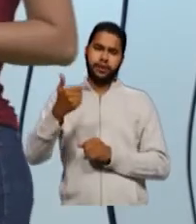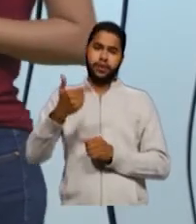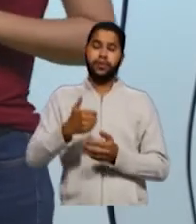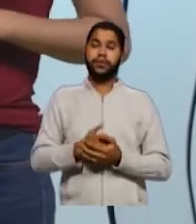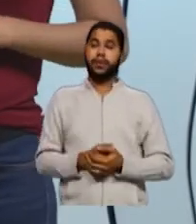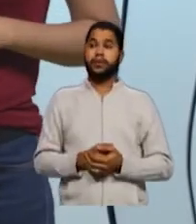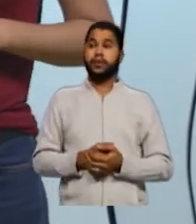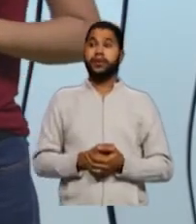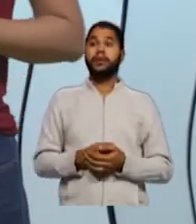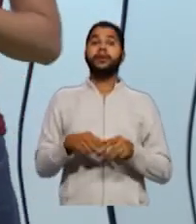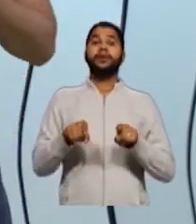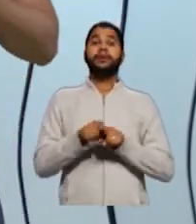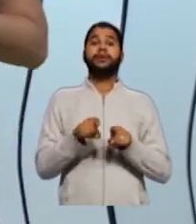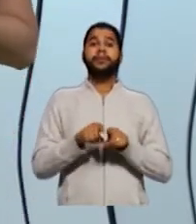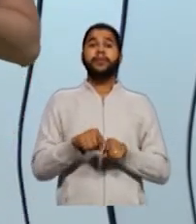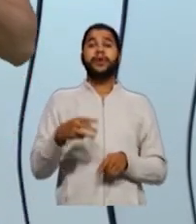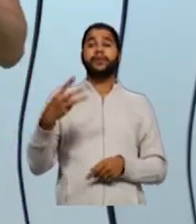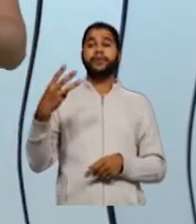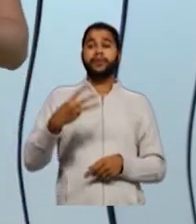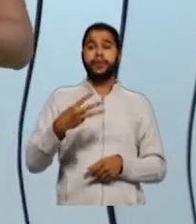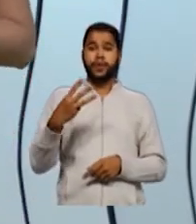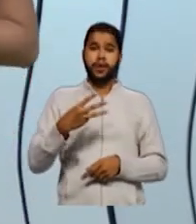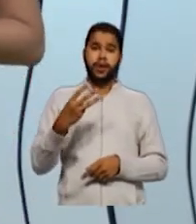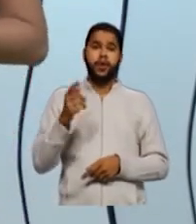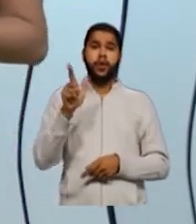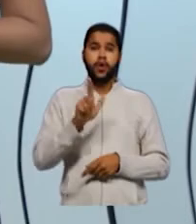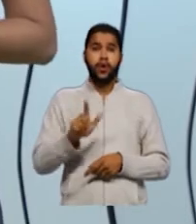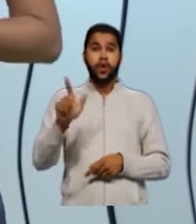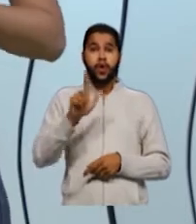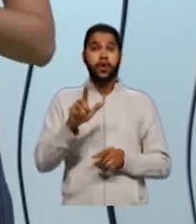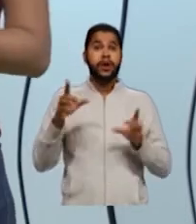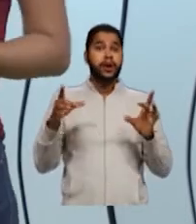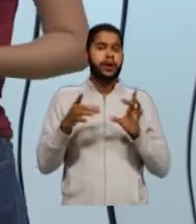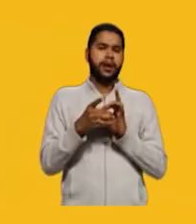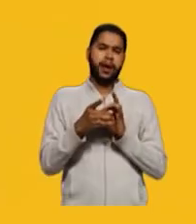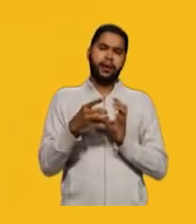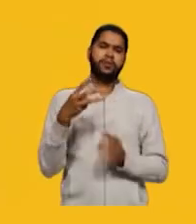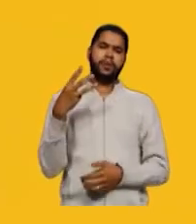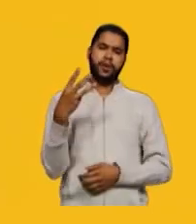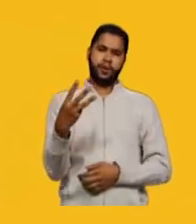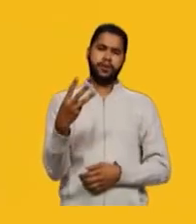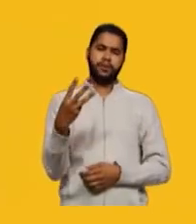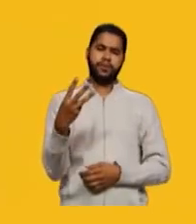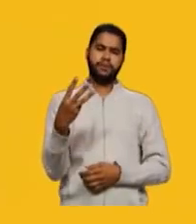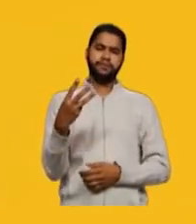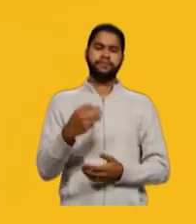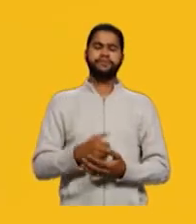carbono terciário? O carbono terciário, pela lógica, ele tem que estar ligado a três carbonos.